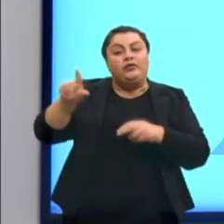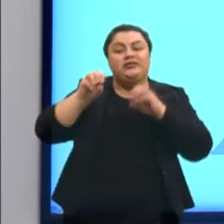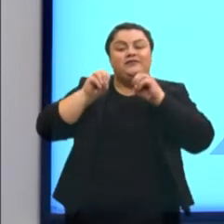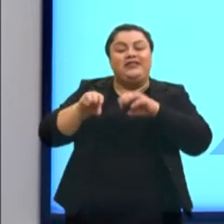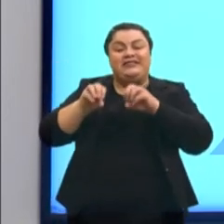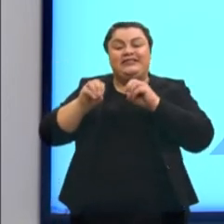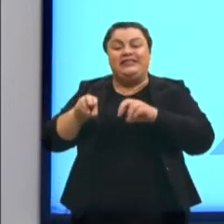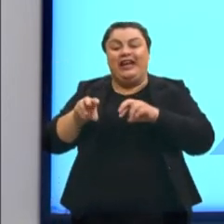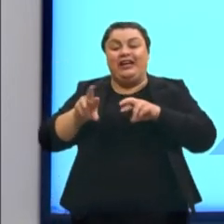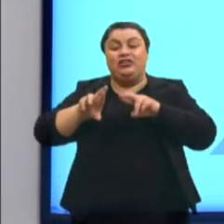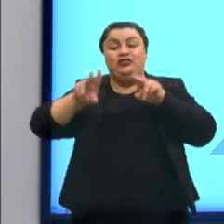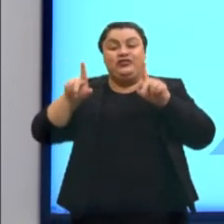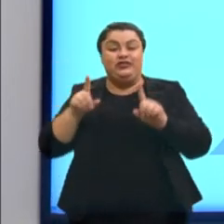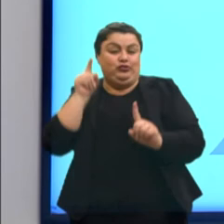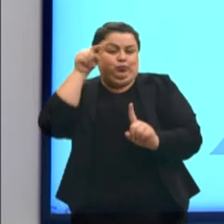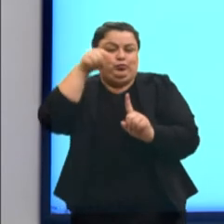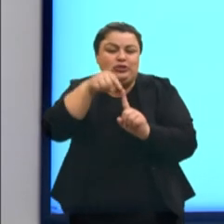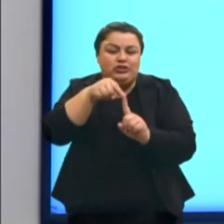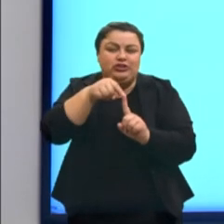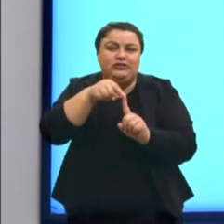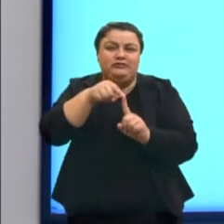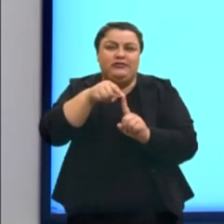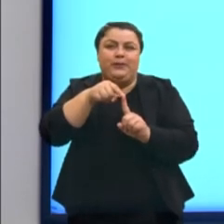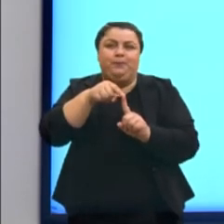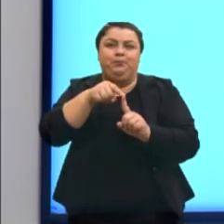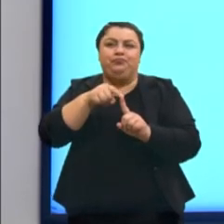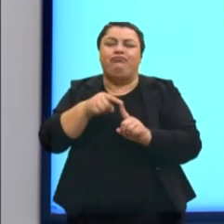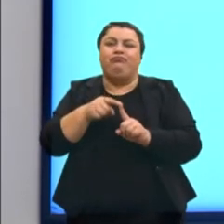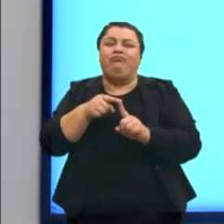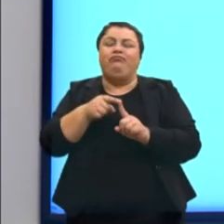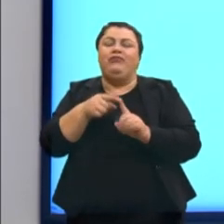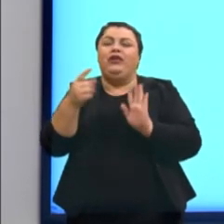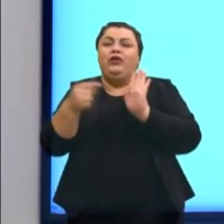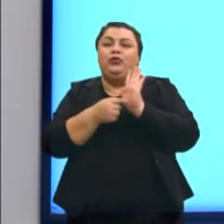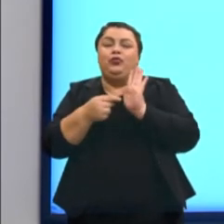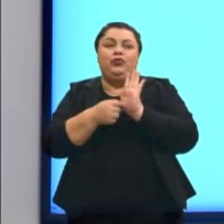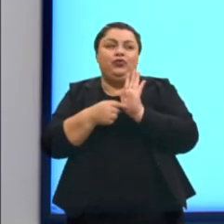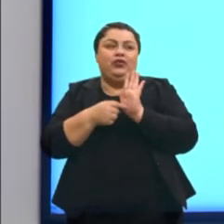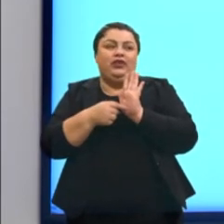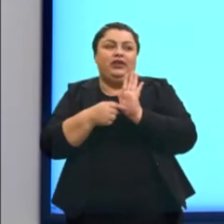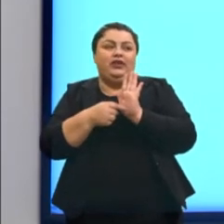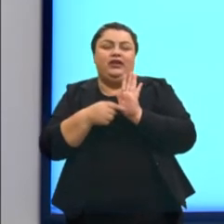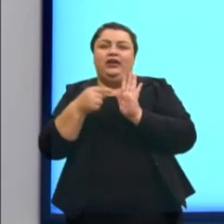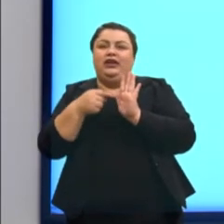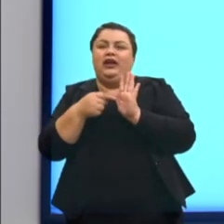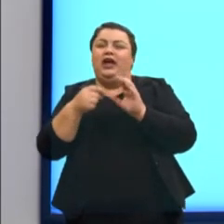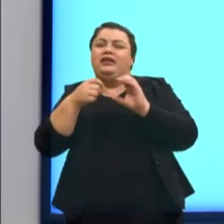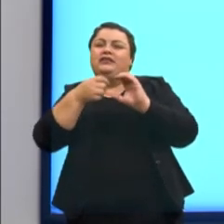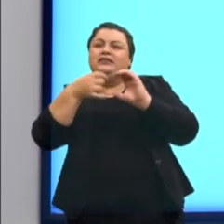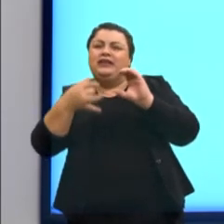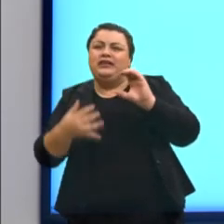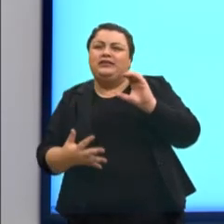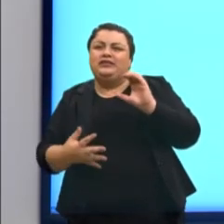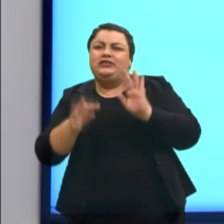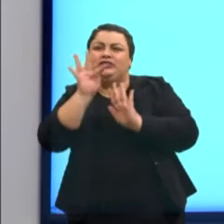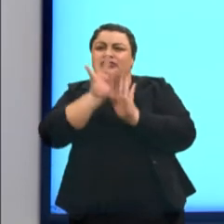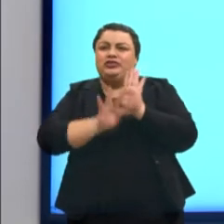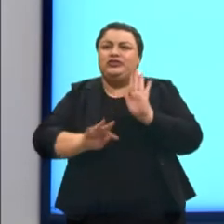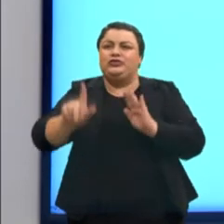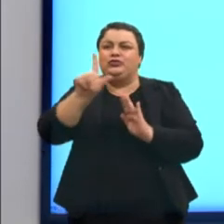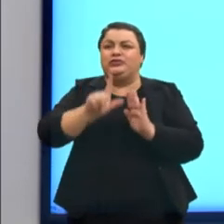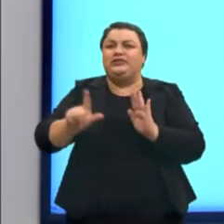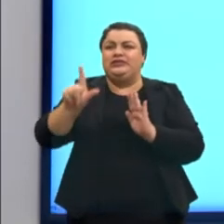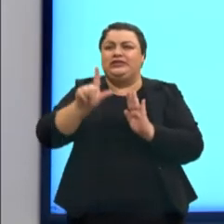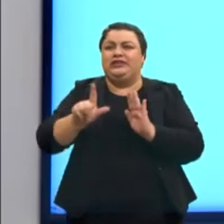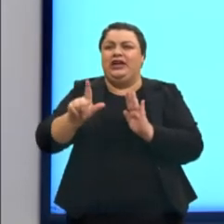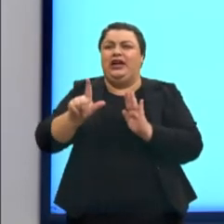de forma muito mais objetiva. Eu trouxe aqui para vocês algumas características do texto literário